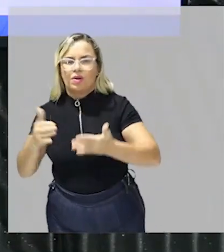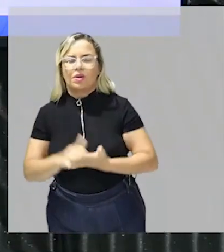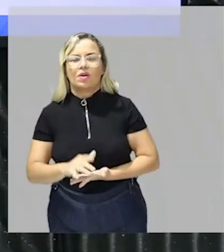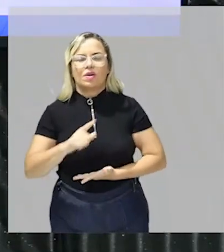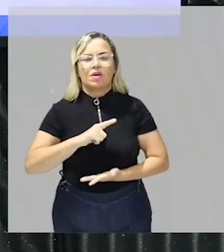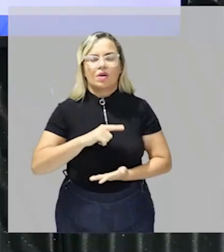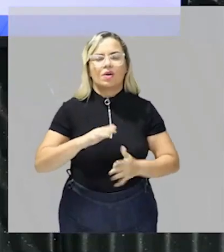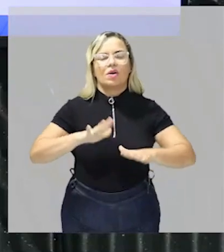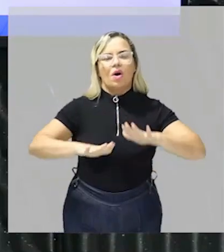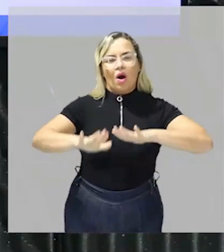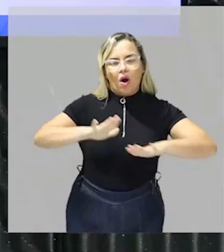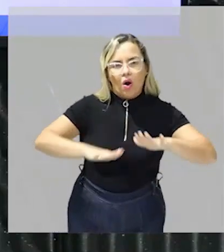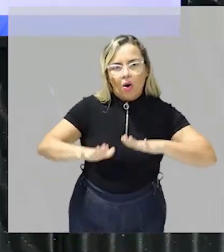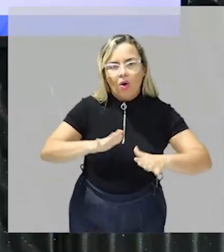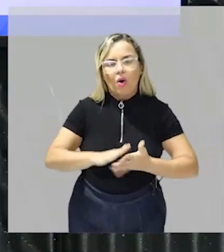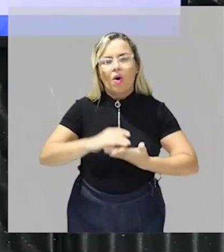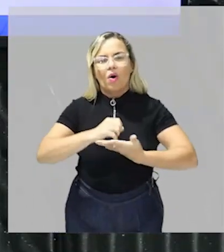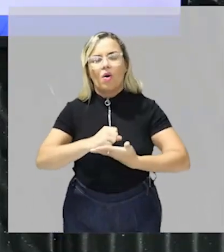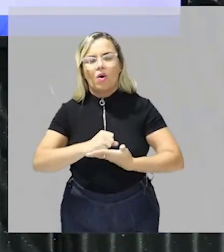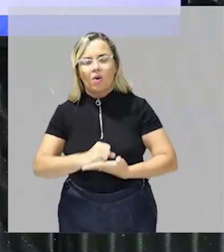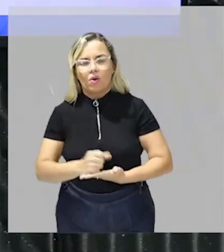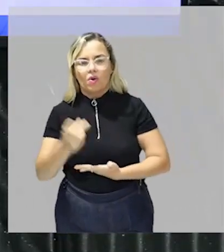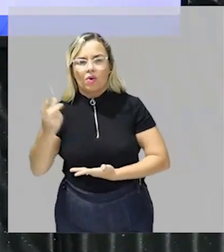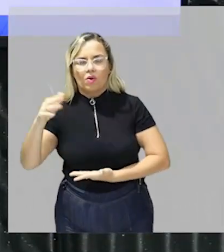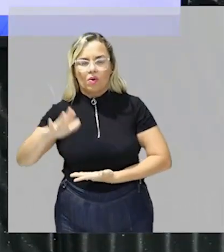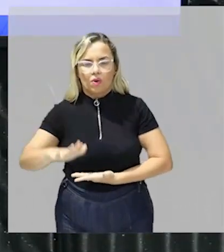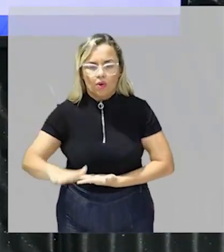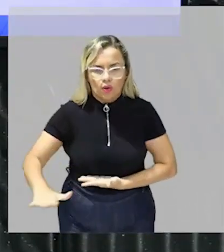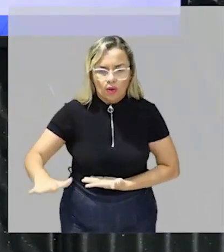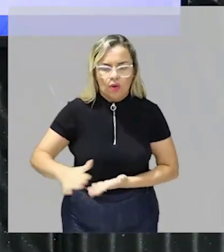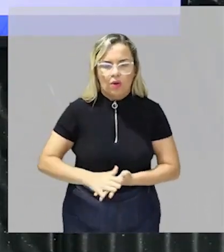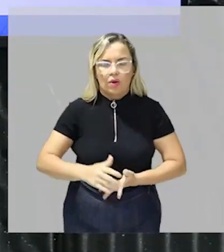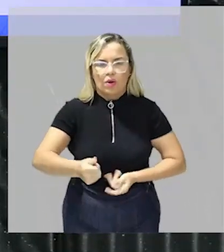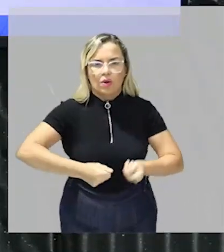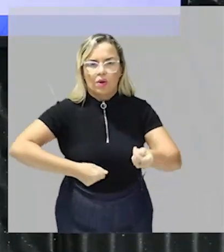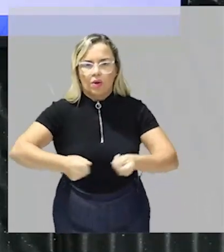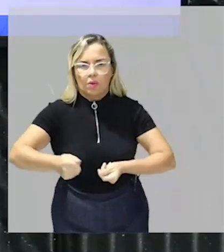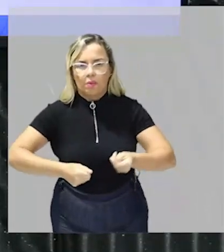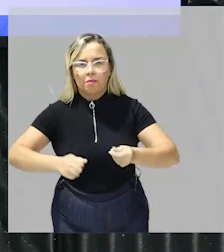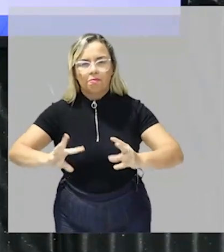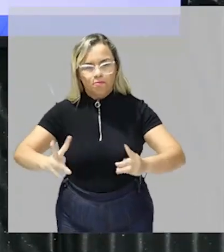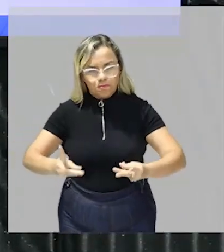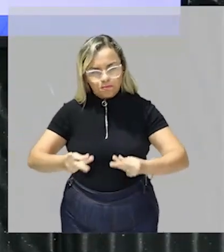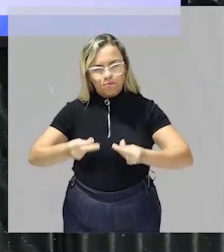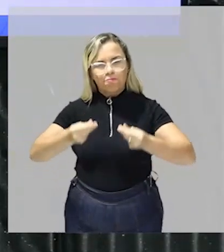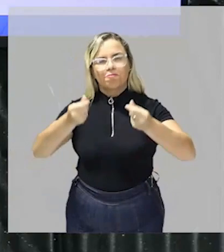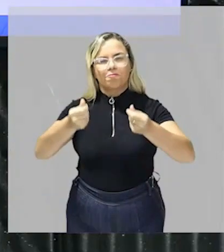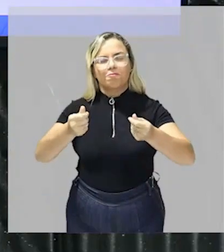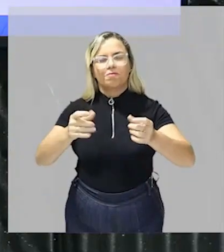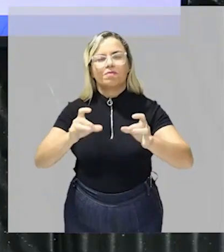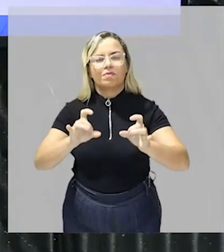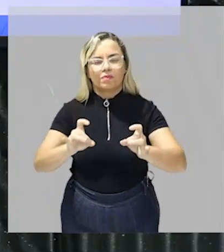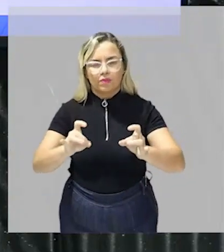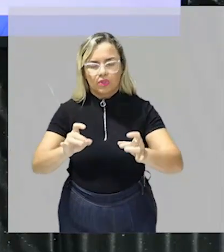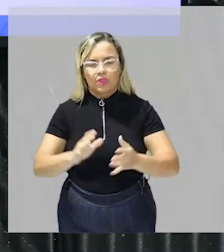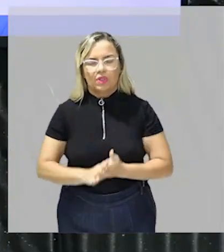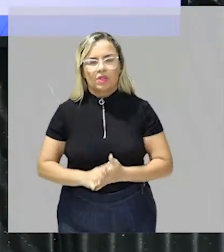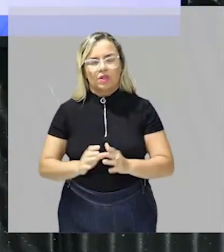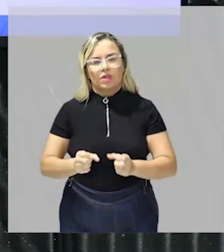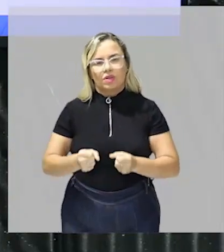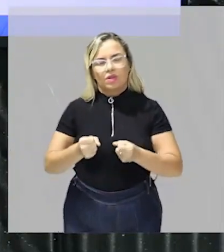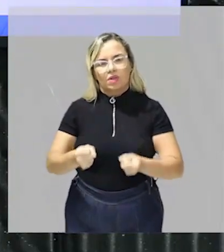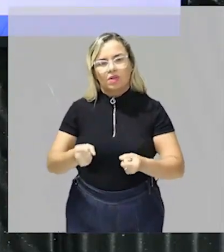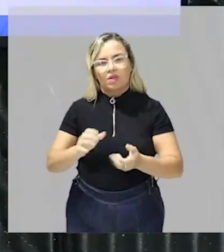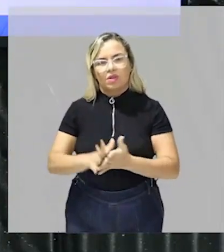cuidado de ajudar a manter um custo baixo e um controle de qualidade bem específico e que permite